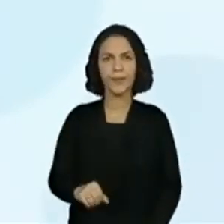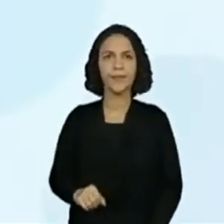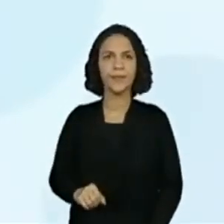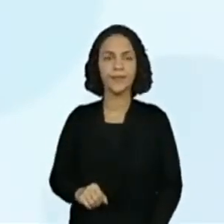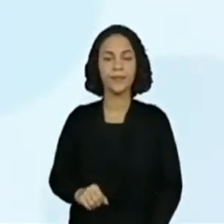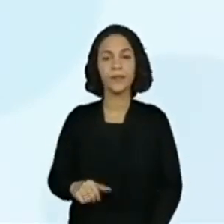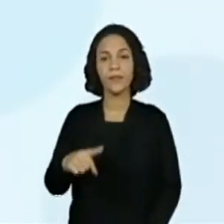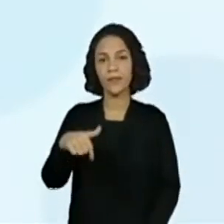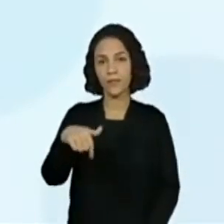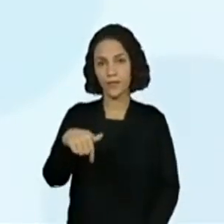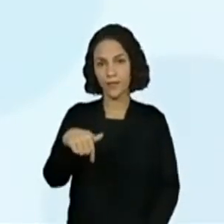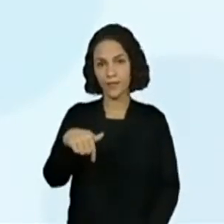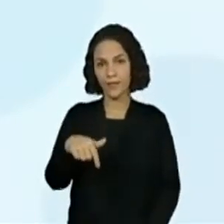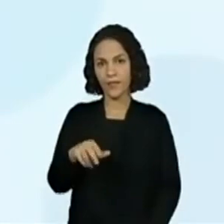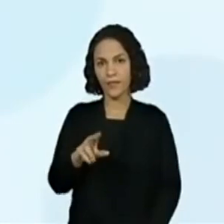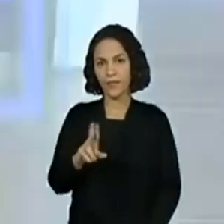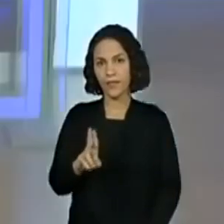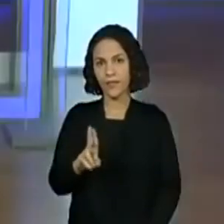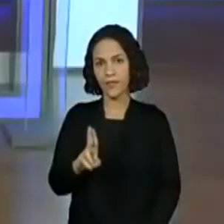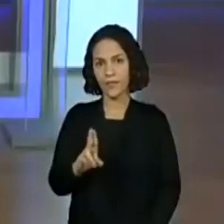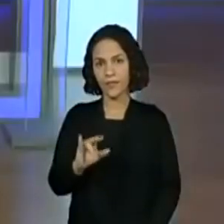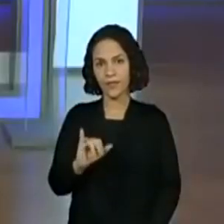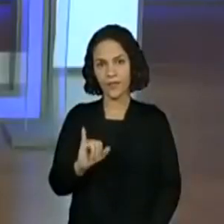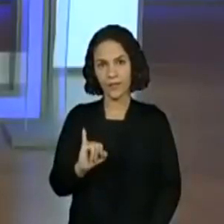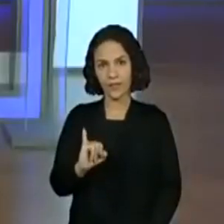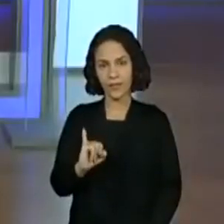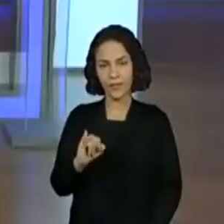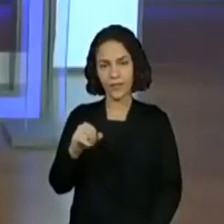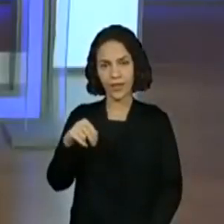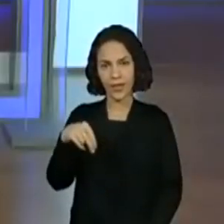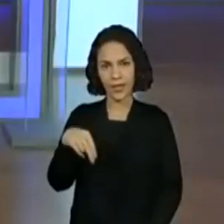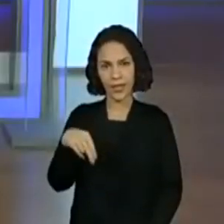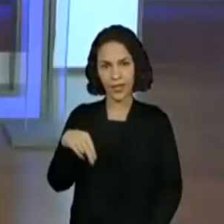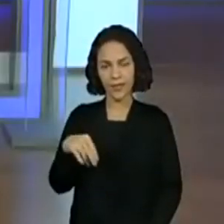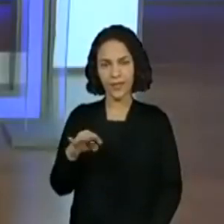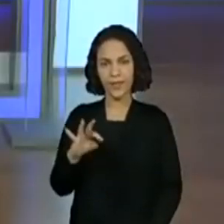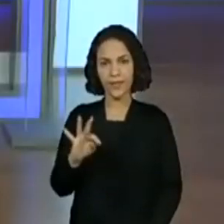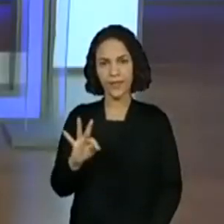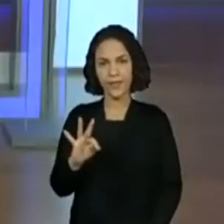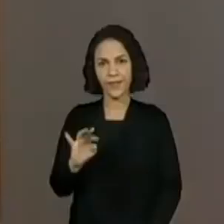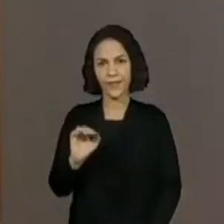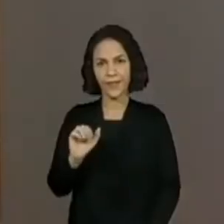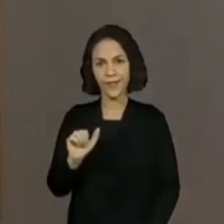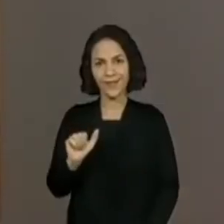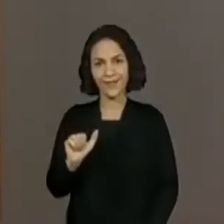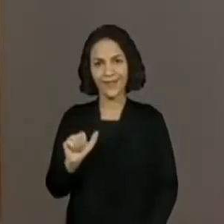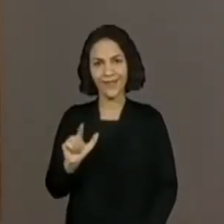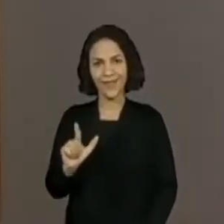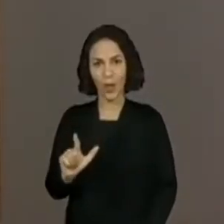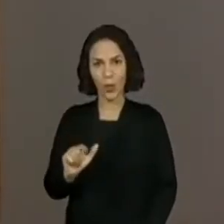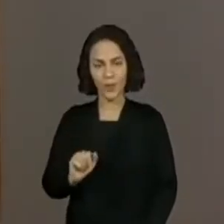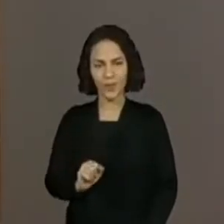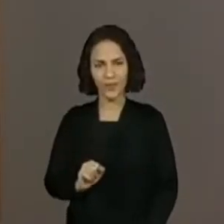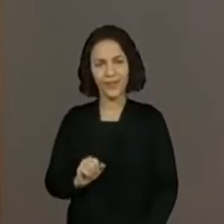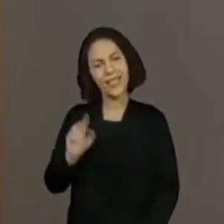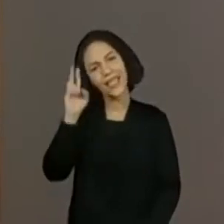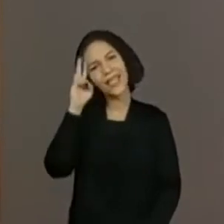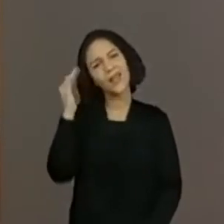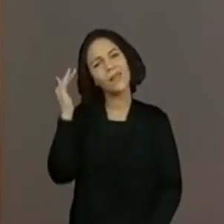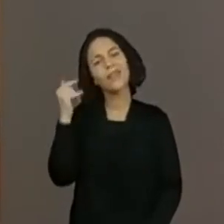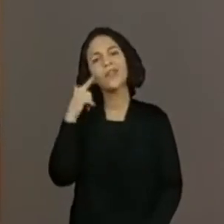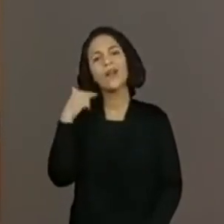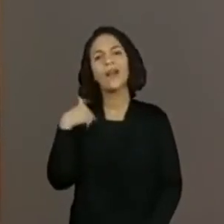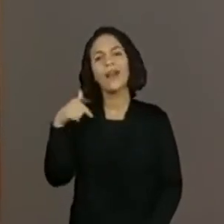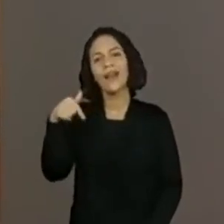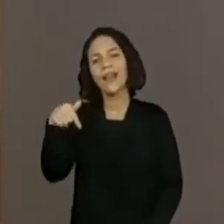Quintal. Quintal. Quando a gente escreveu aquele Q, U de